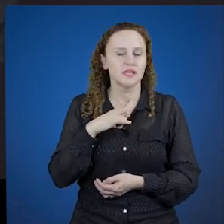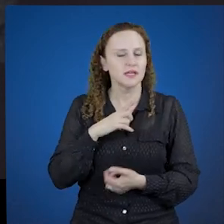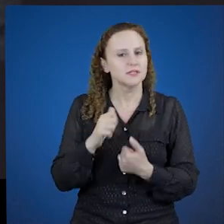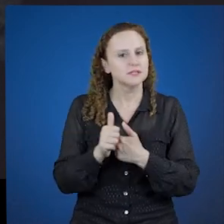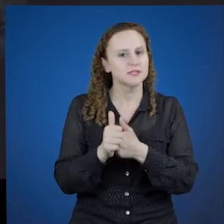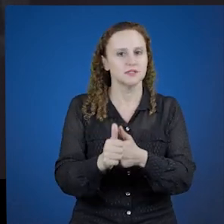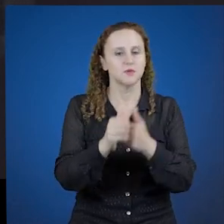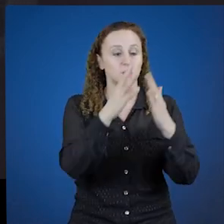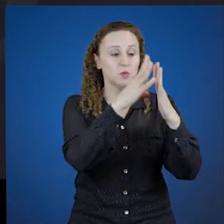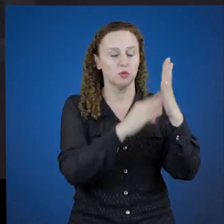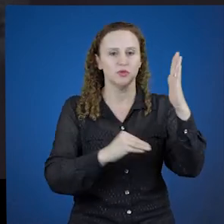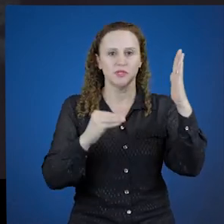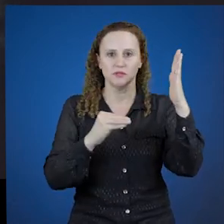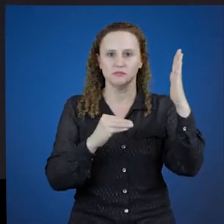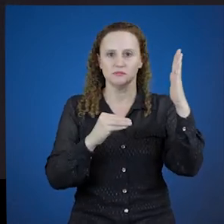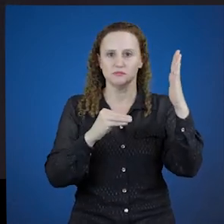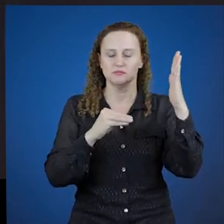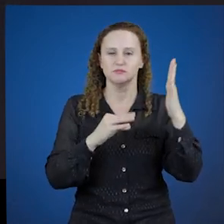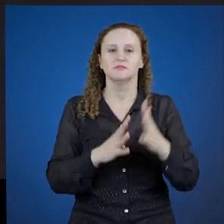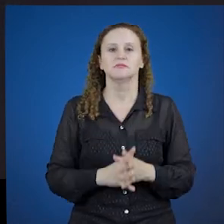seguir o modelo, tá?